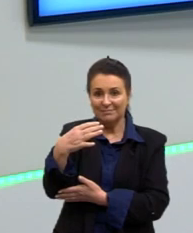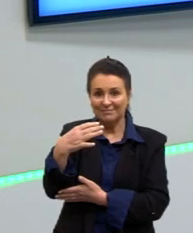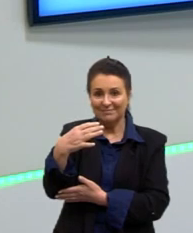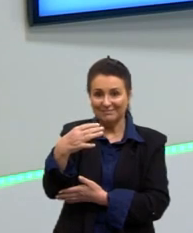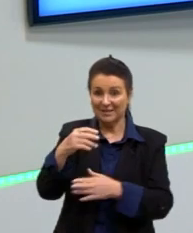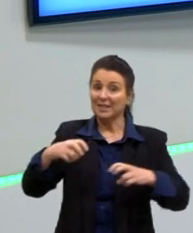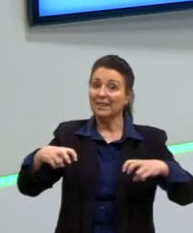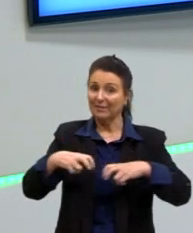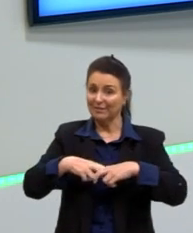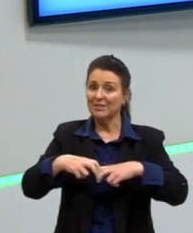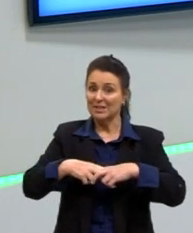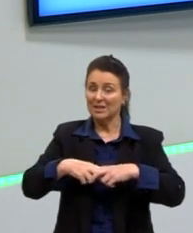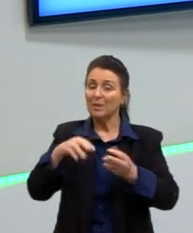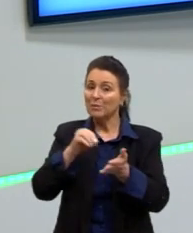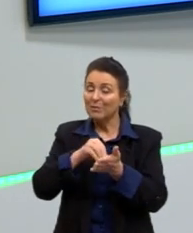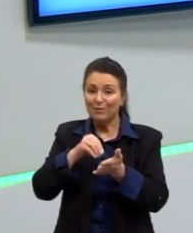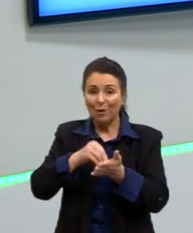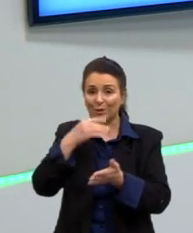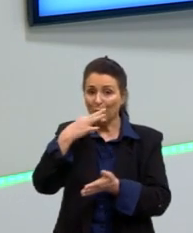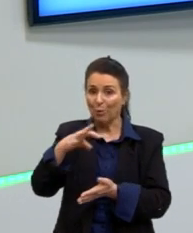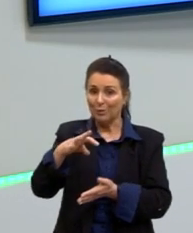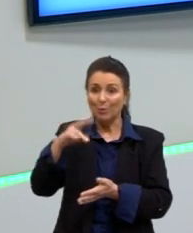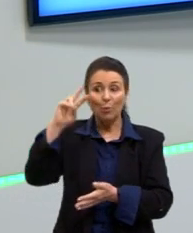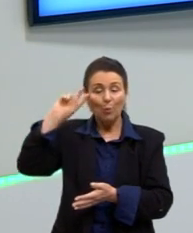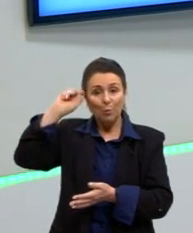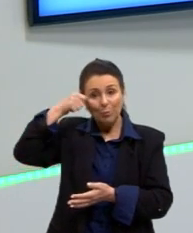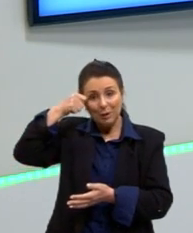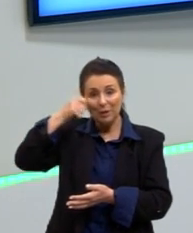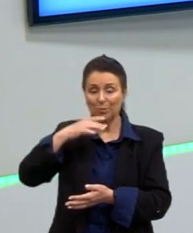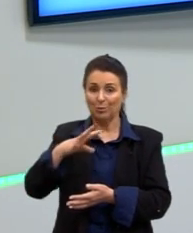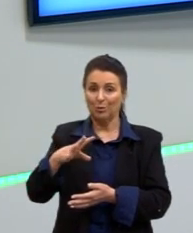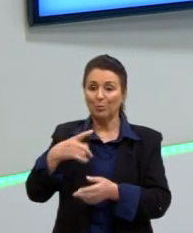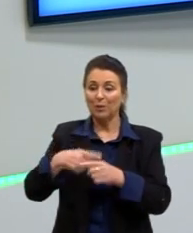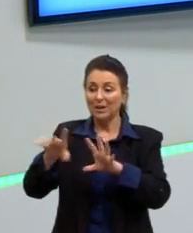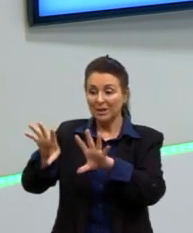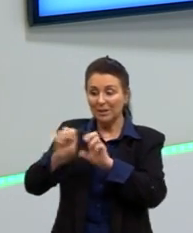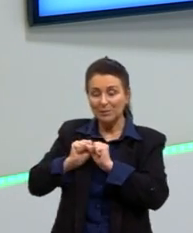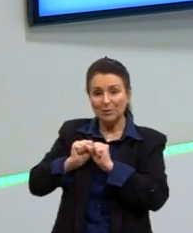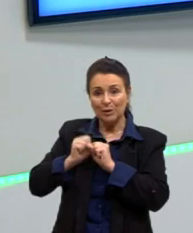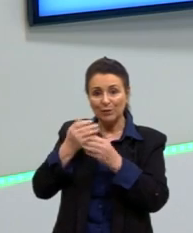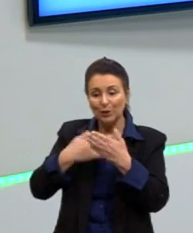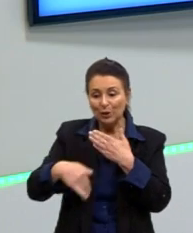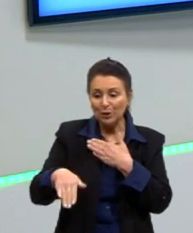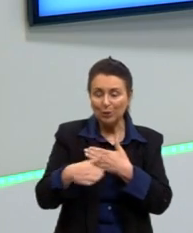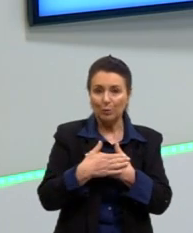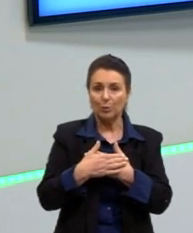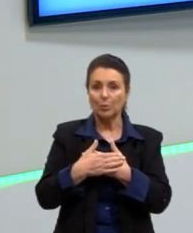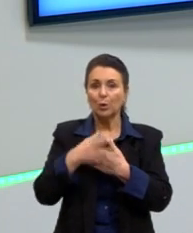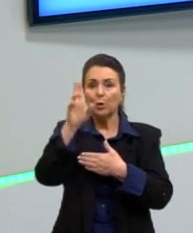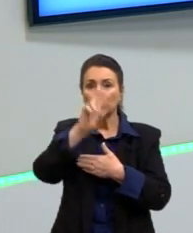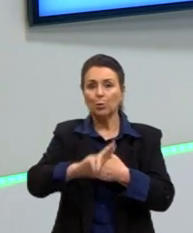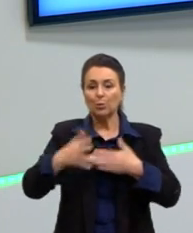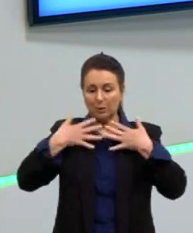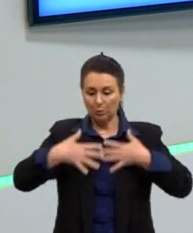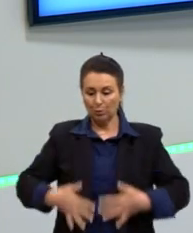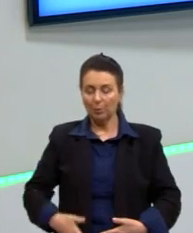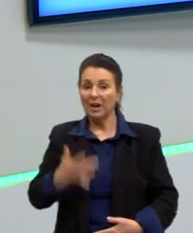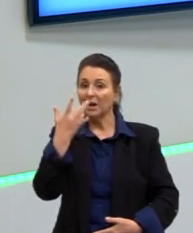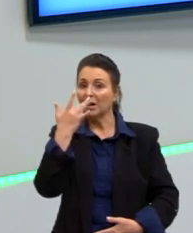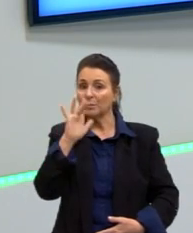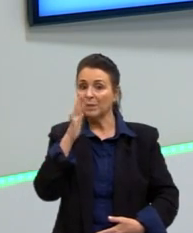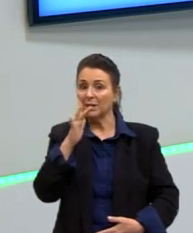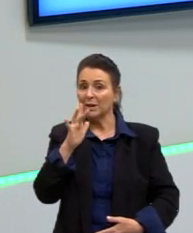física, a ausência de cor. Então, vai absorver todas. Já quando eu estou, então, com uma roupa branca, eu vou